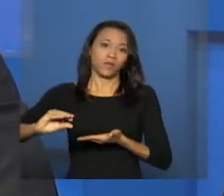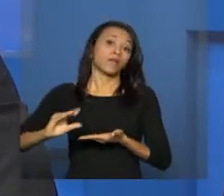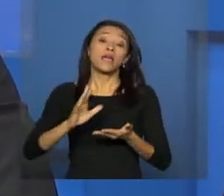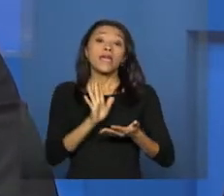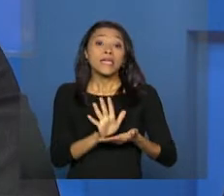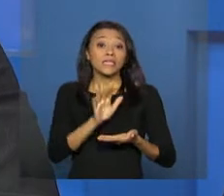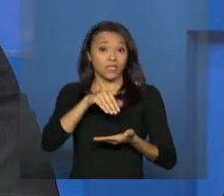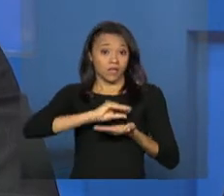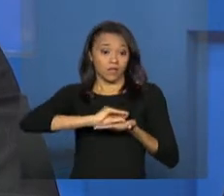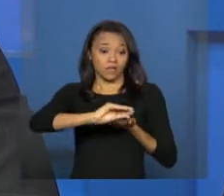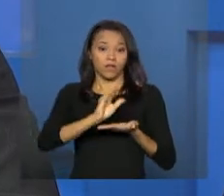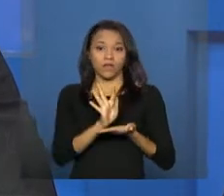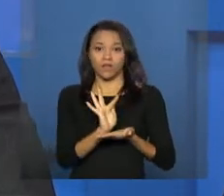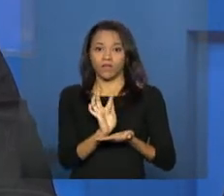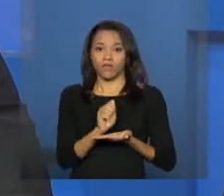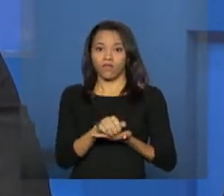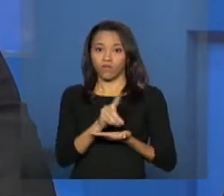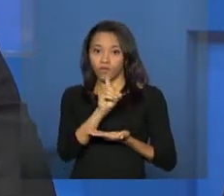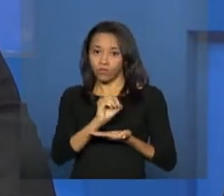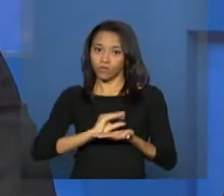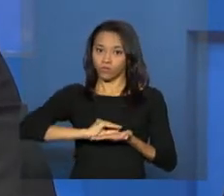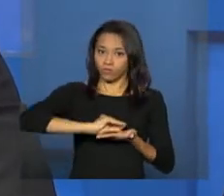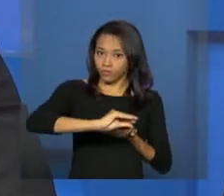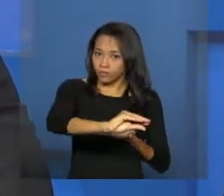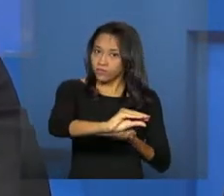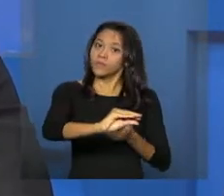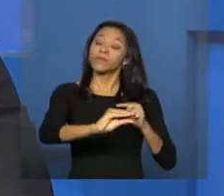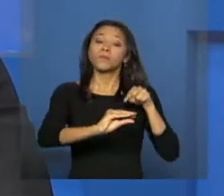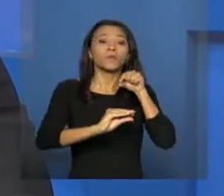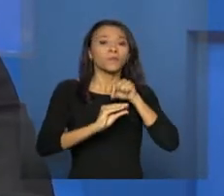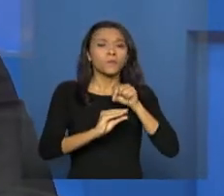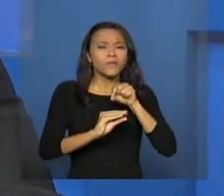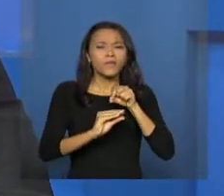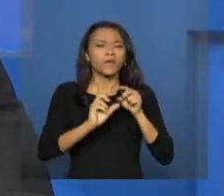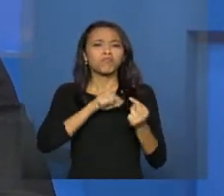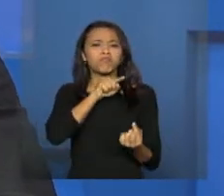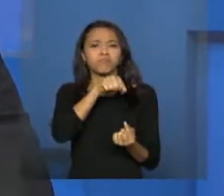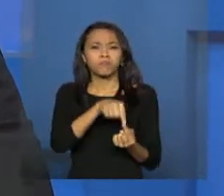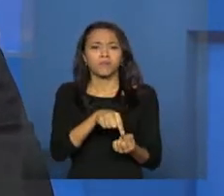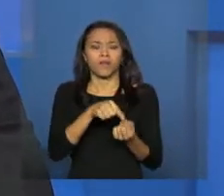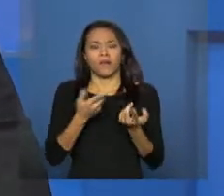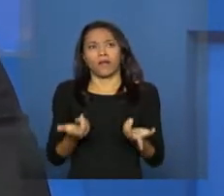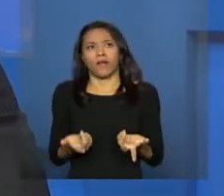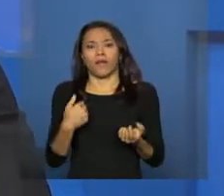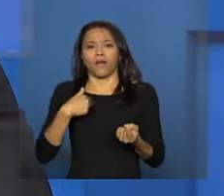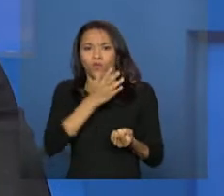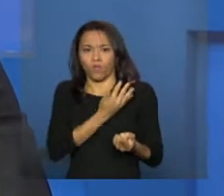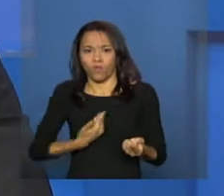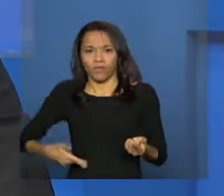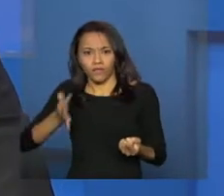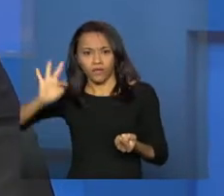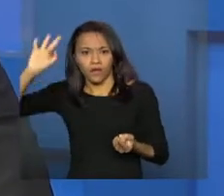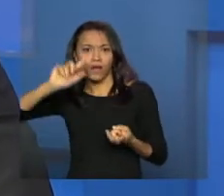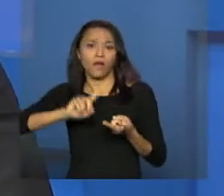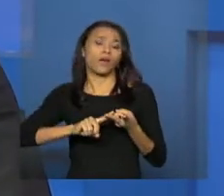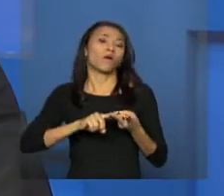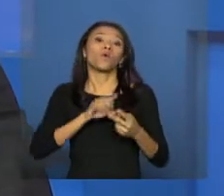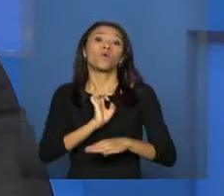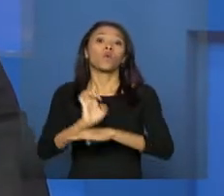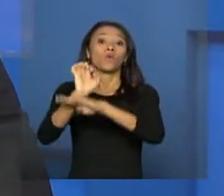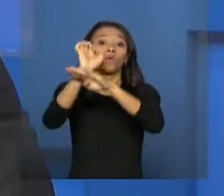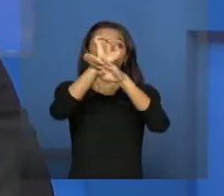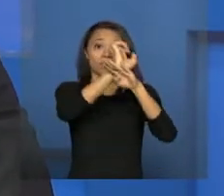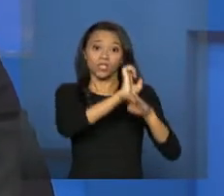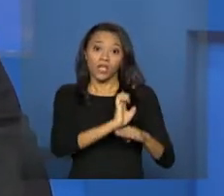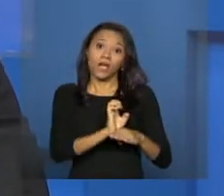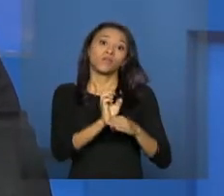destaca porque ela dá condições da União ou do Estado transferir para os fundos municipais